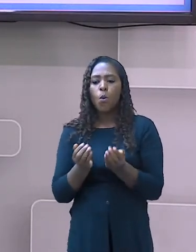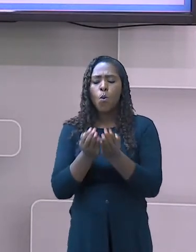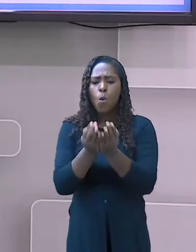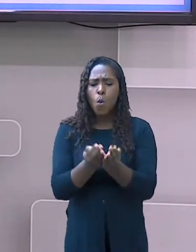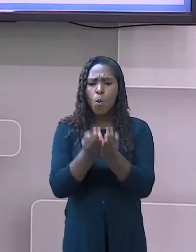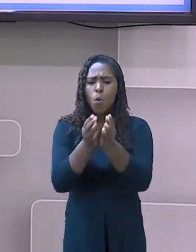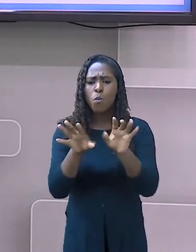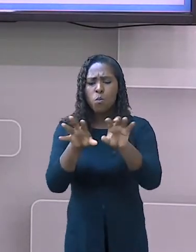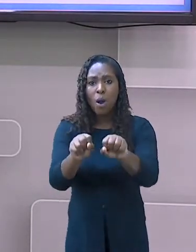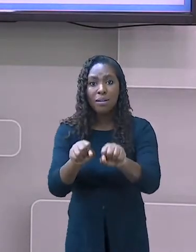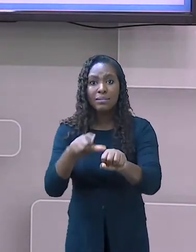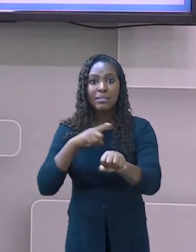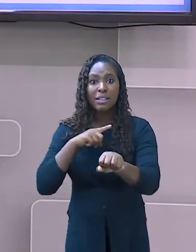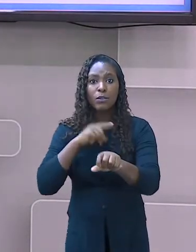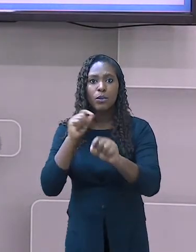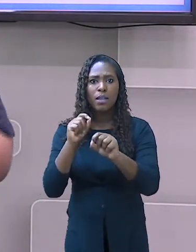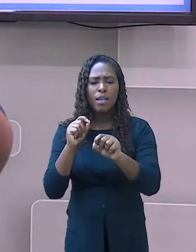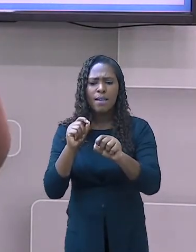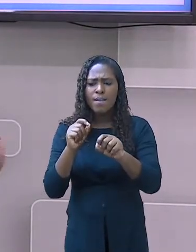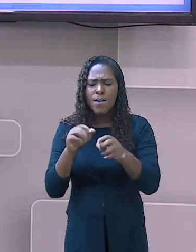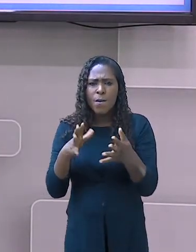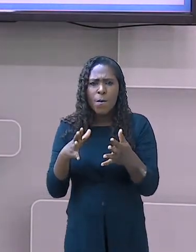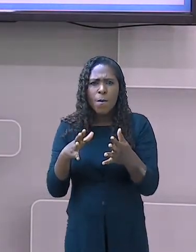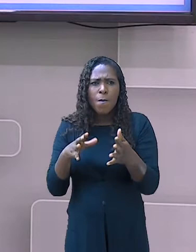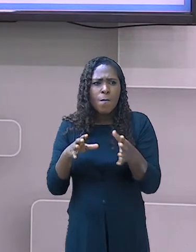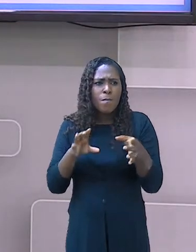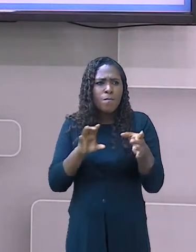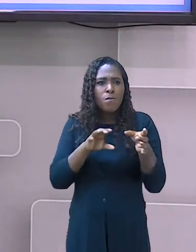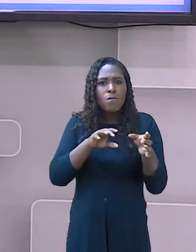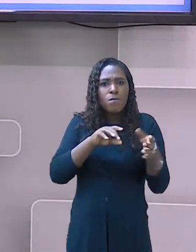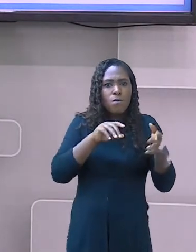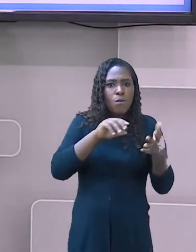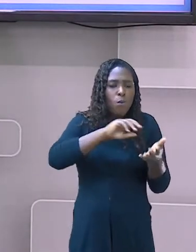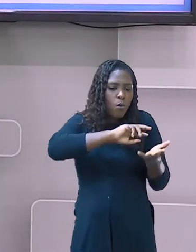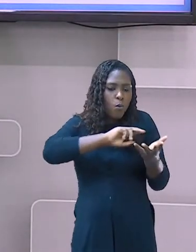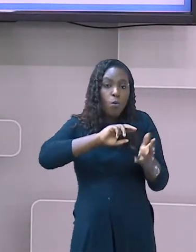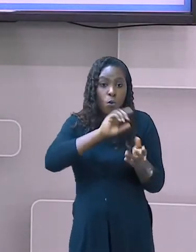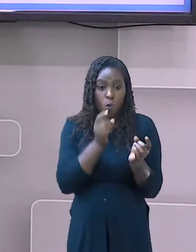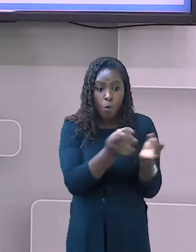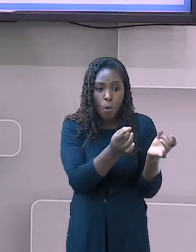Então, essa expansão foi de suma importância.